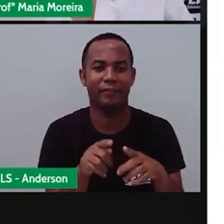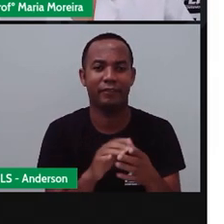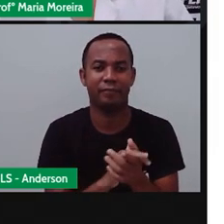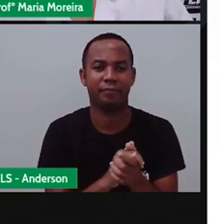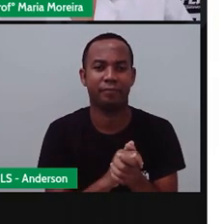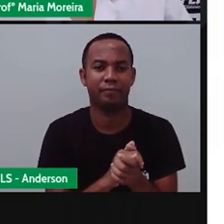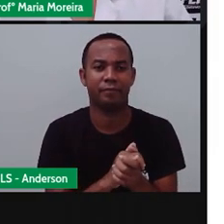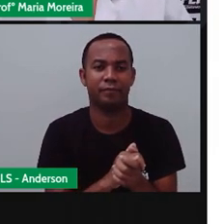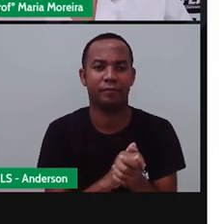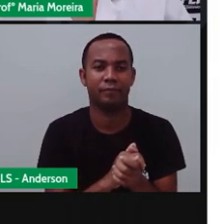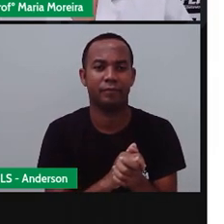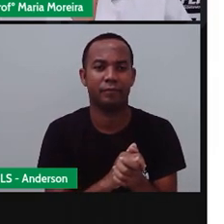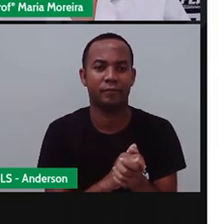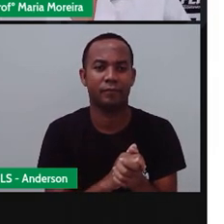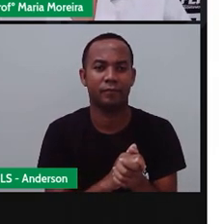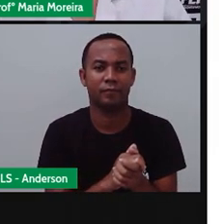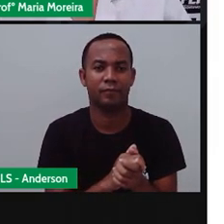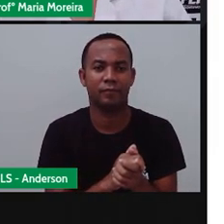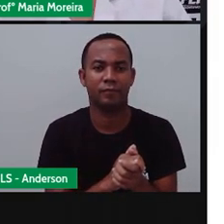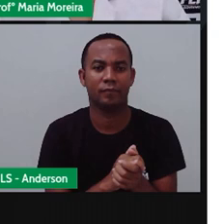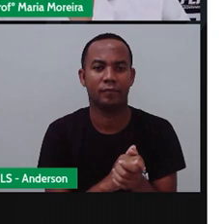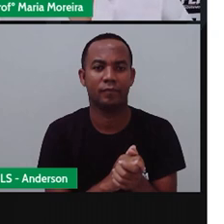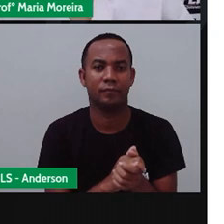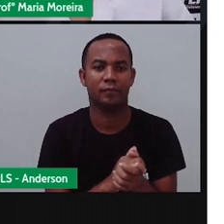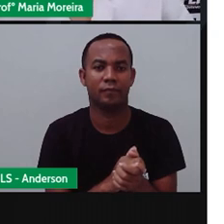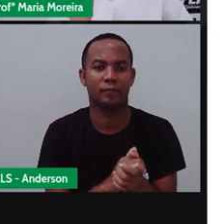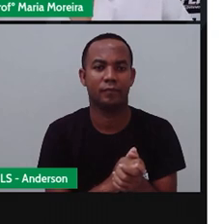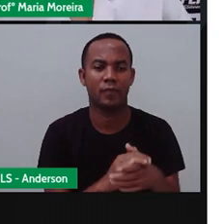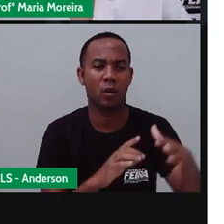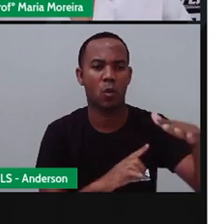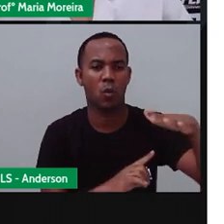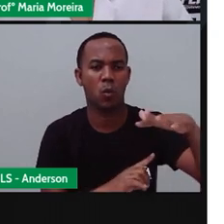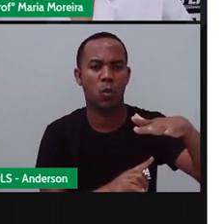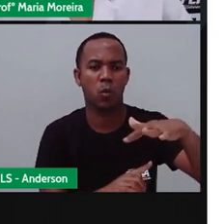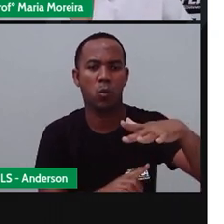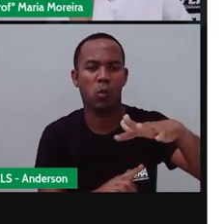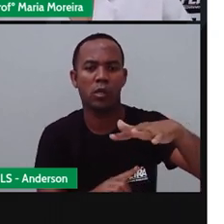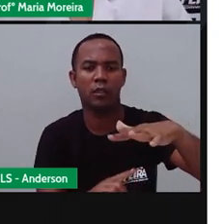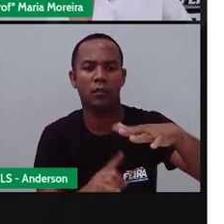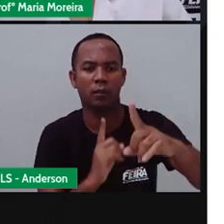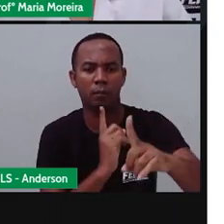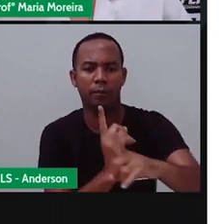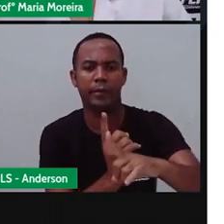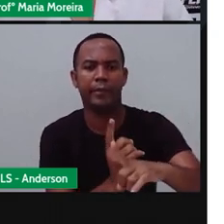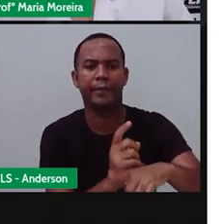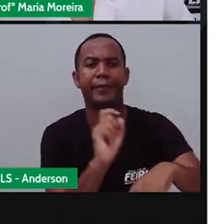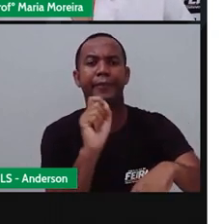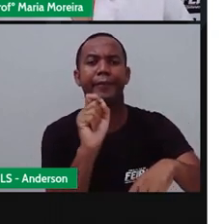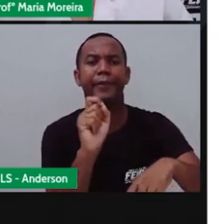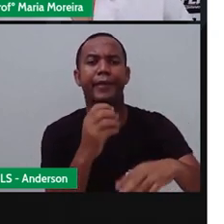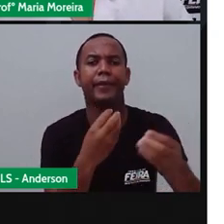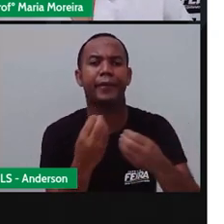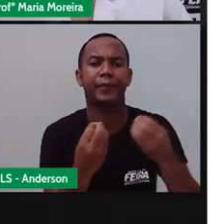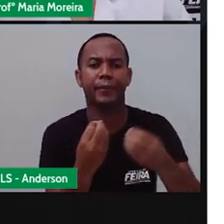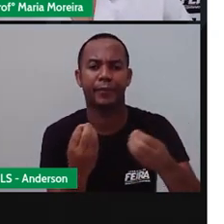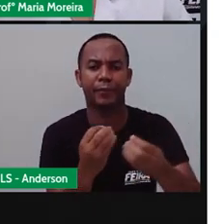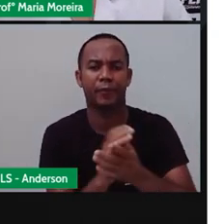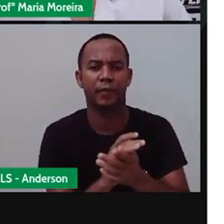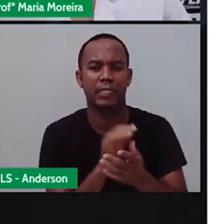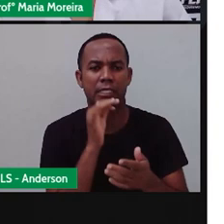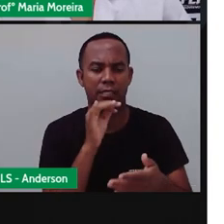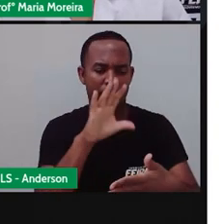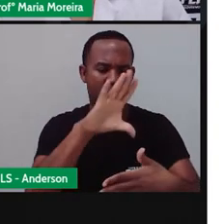Bom, localização, né, bom, através dos mapas podemos o quê? Podemos nos